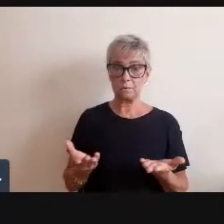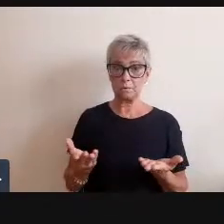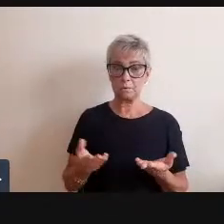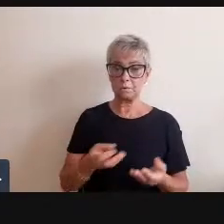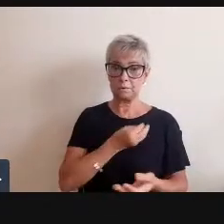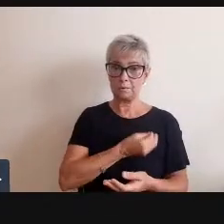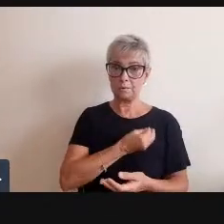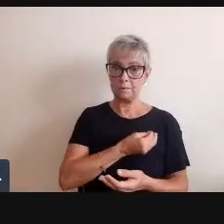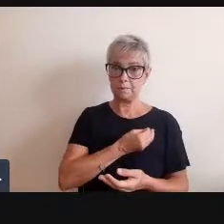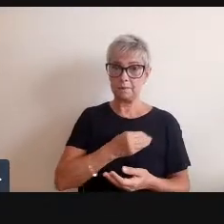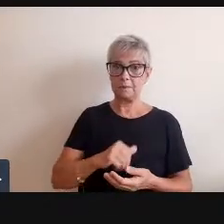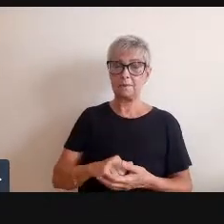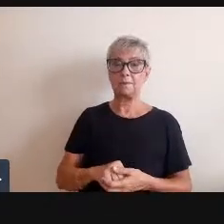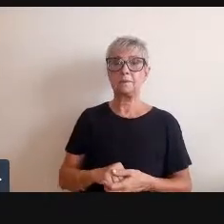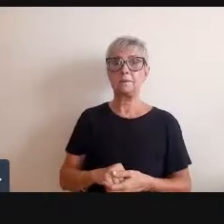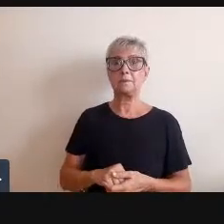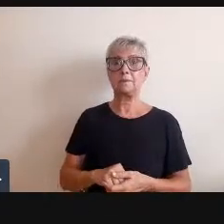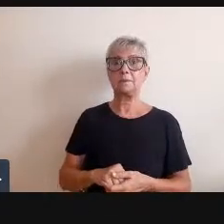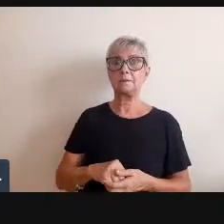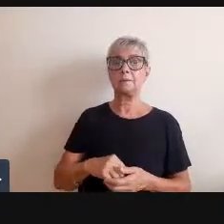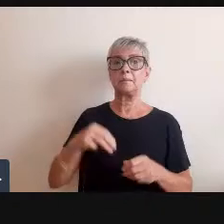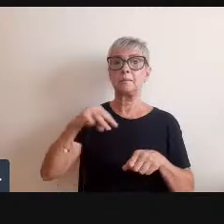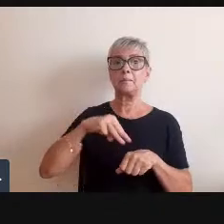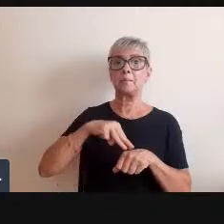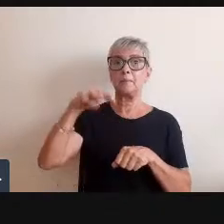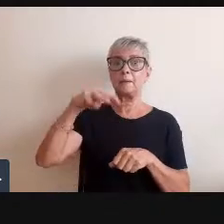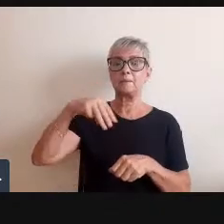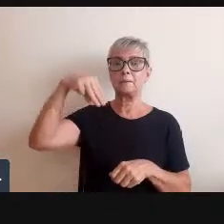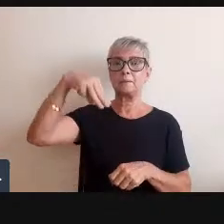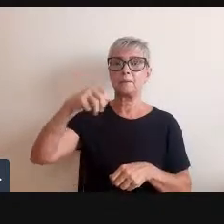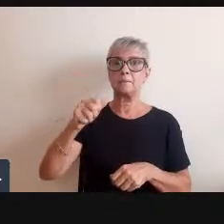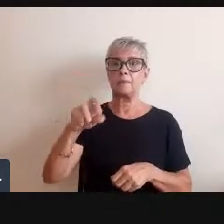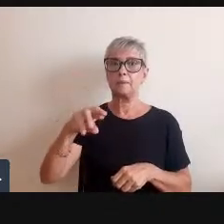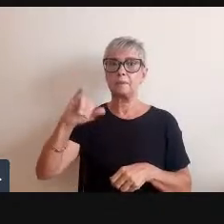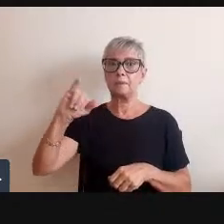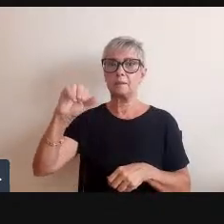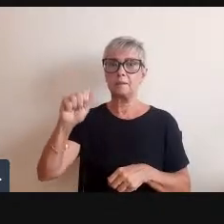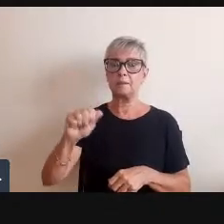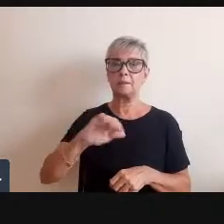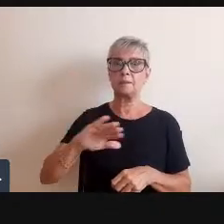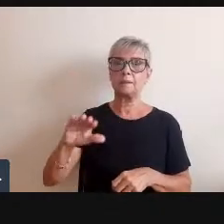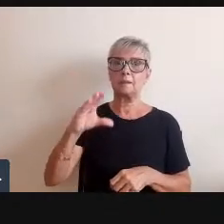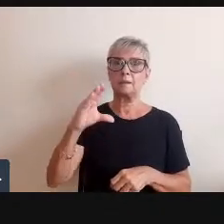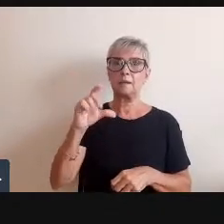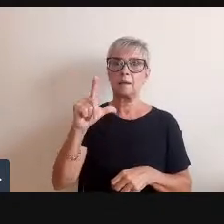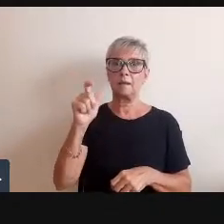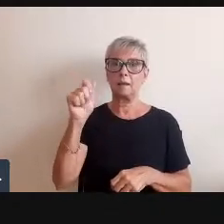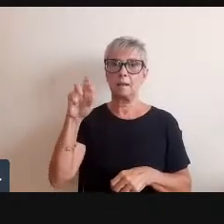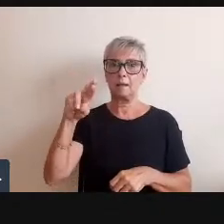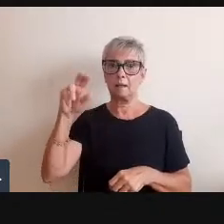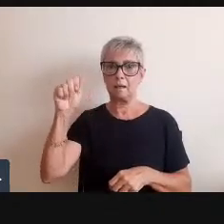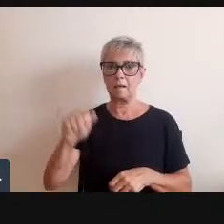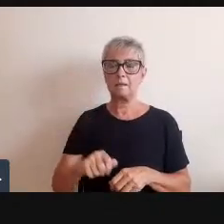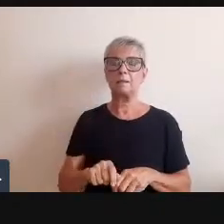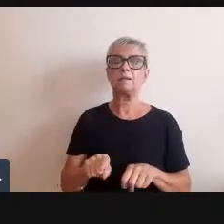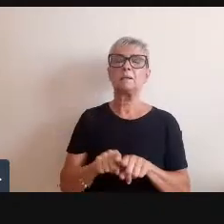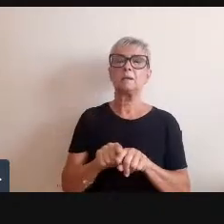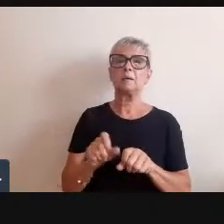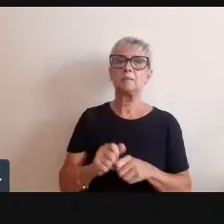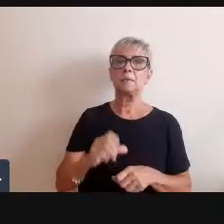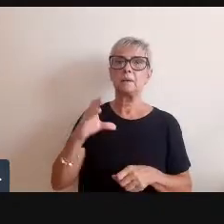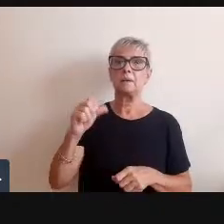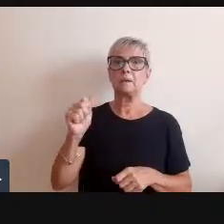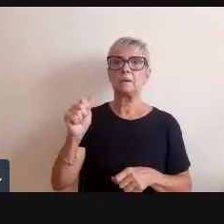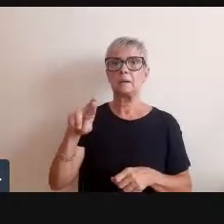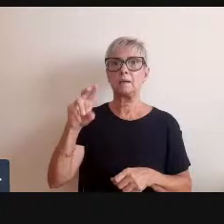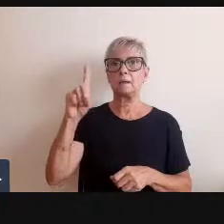da Mestra Maria Clara Rocha, do Dr. Reginaldo Cardoso e do Dr. Mariano